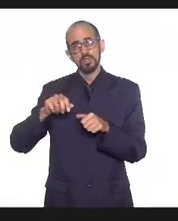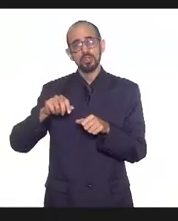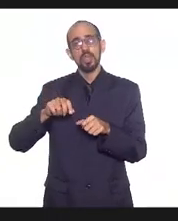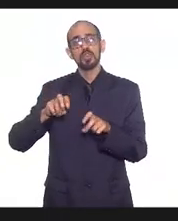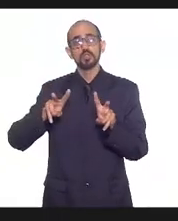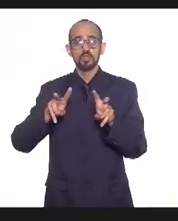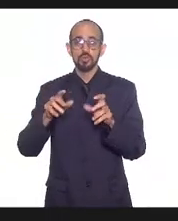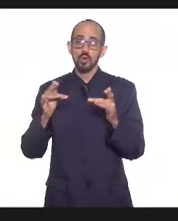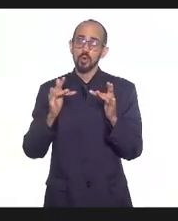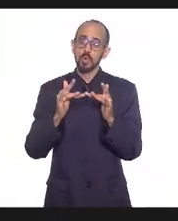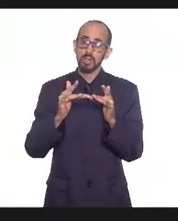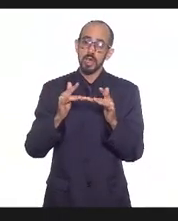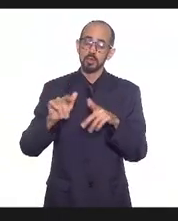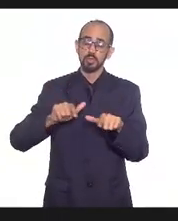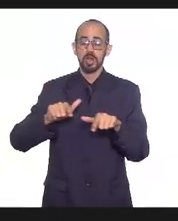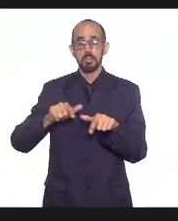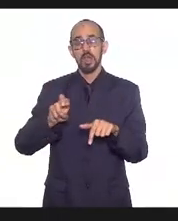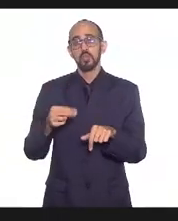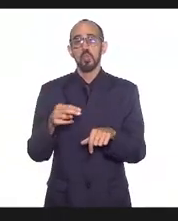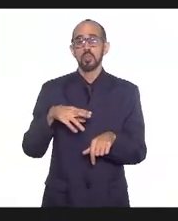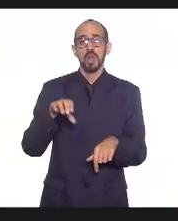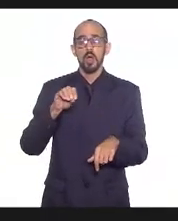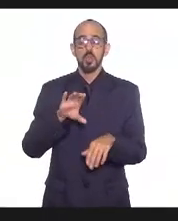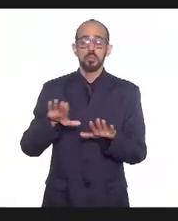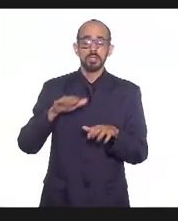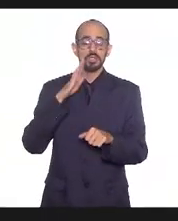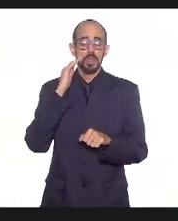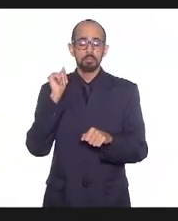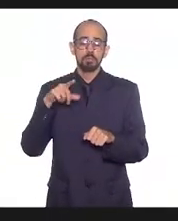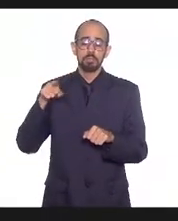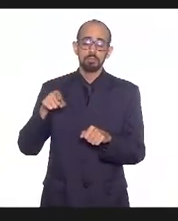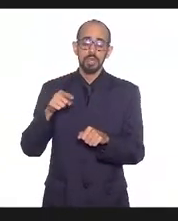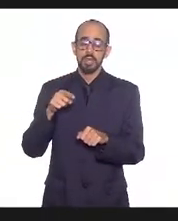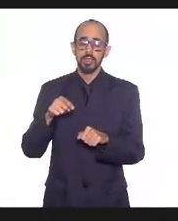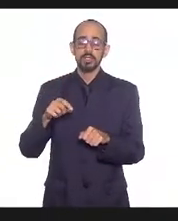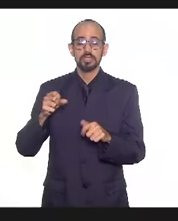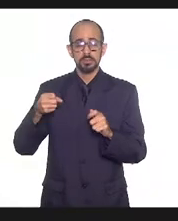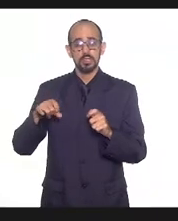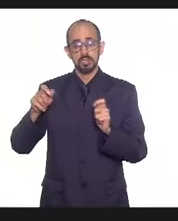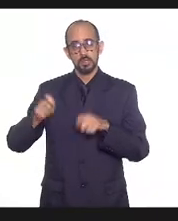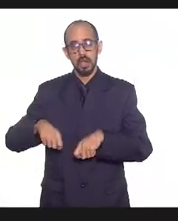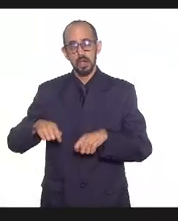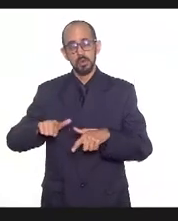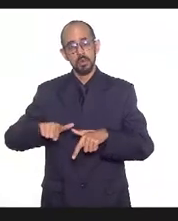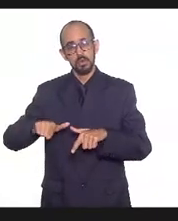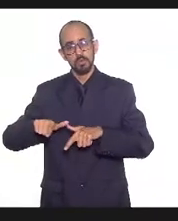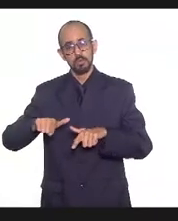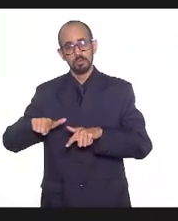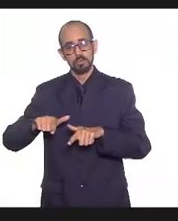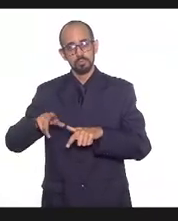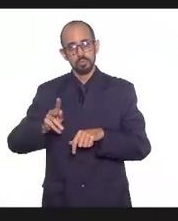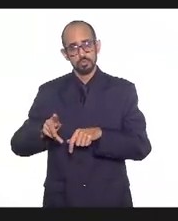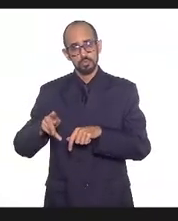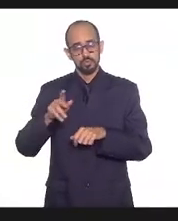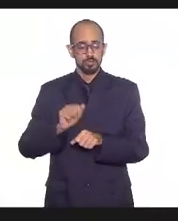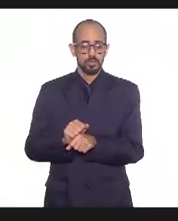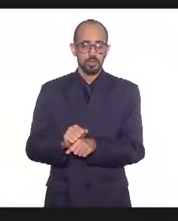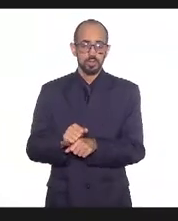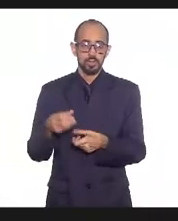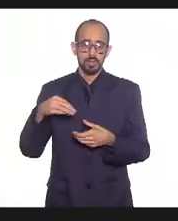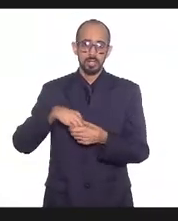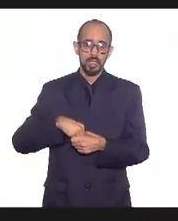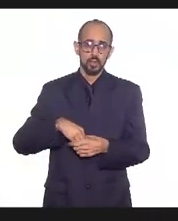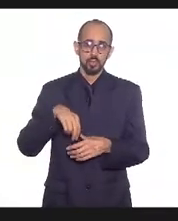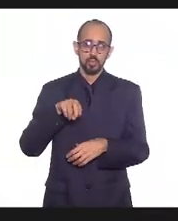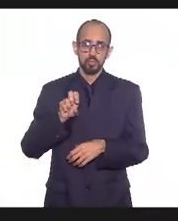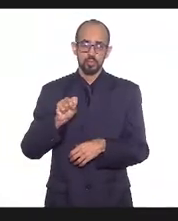mas ali dizendo qual é a ocupação qual é esse nicho de ocupação que a gente pretende proteger dentro da nossa rede de atenção à saúde para